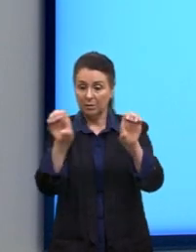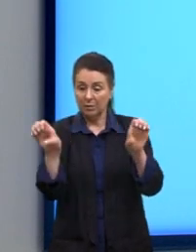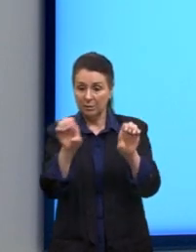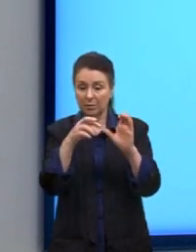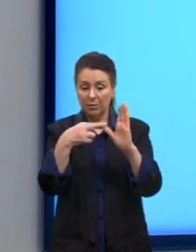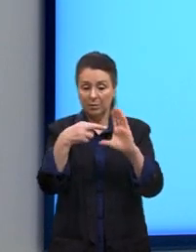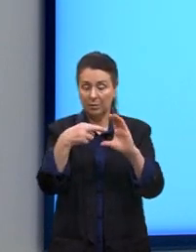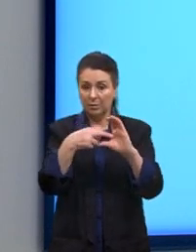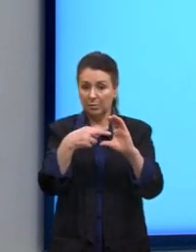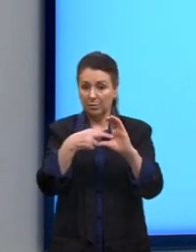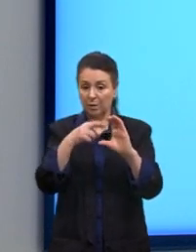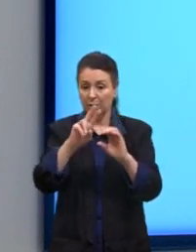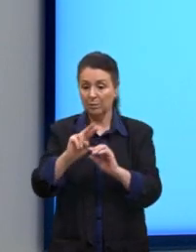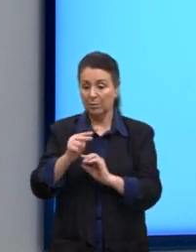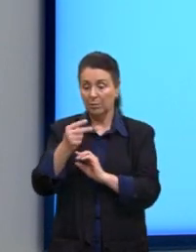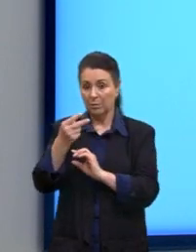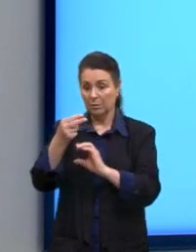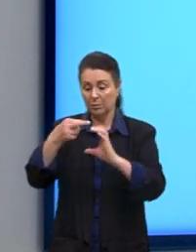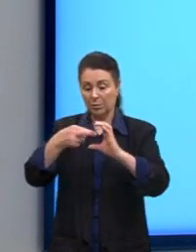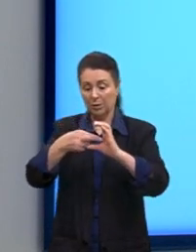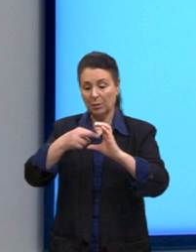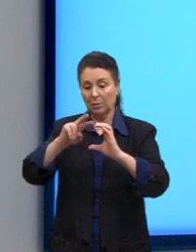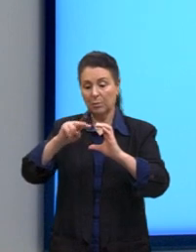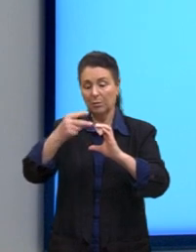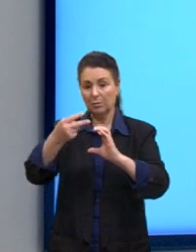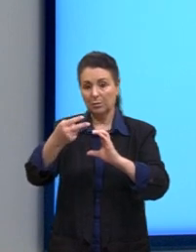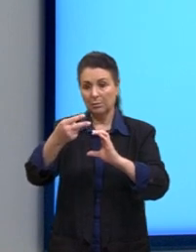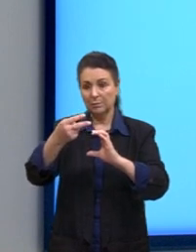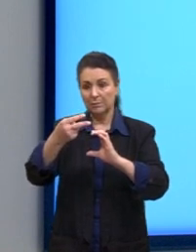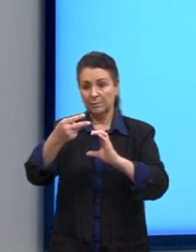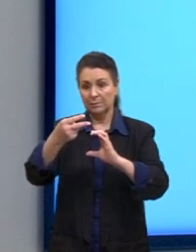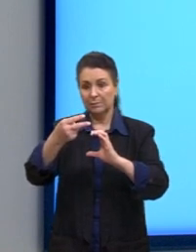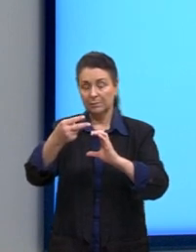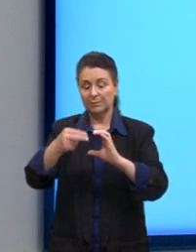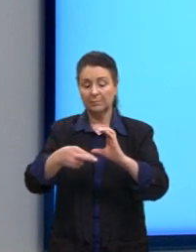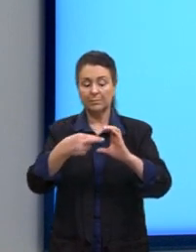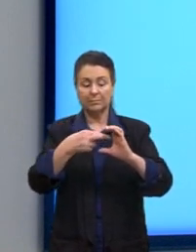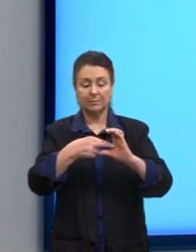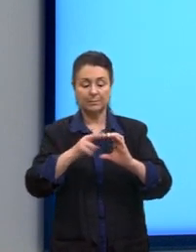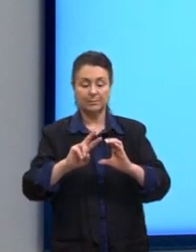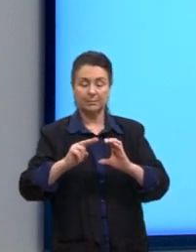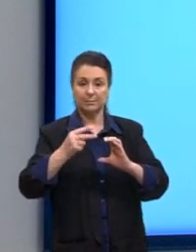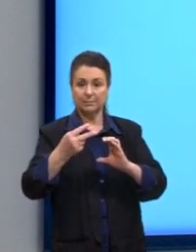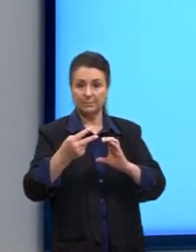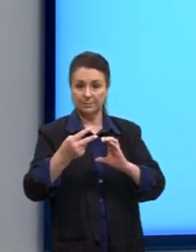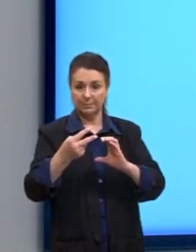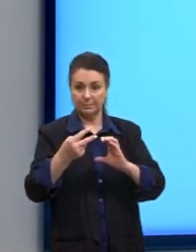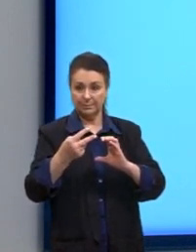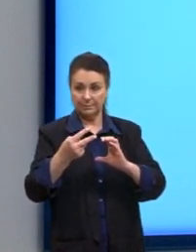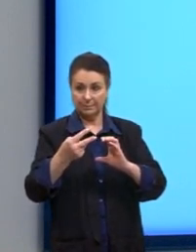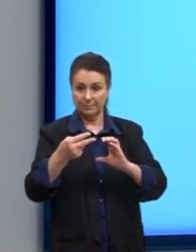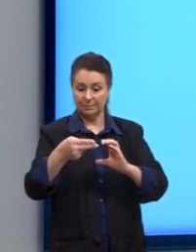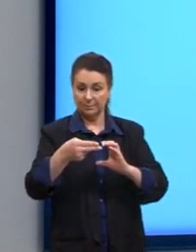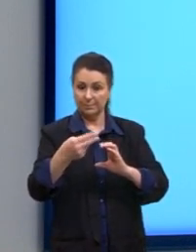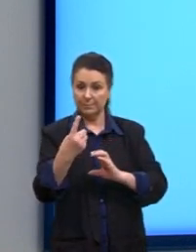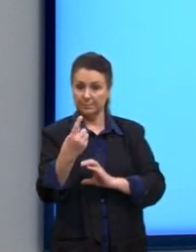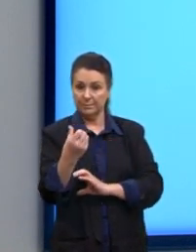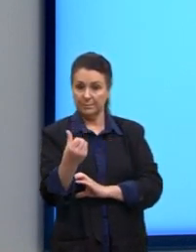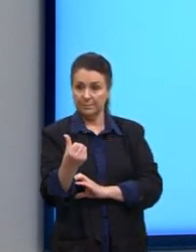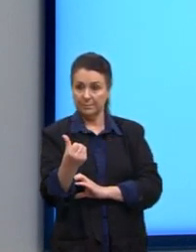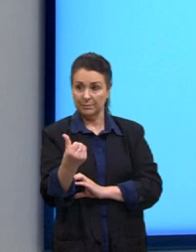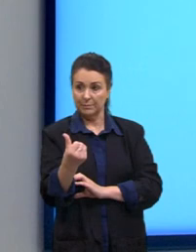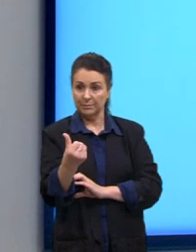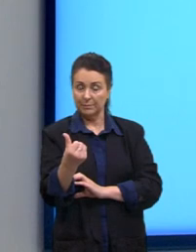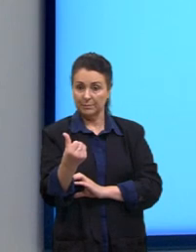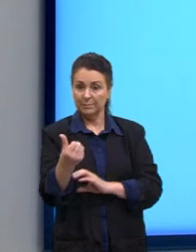raio, ele vem elevado ao quadrado. Então, o raio ao quadrado é igual a 16, e aí